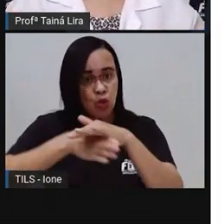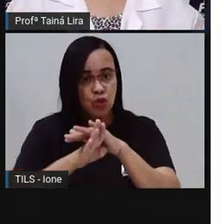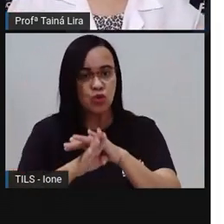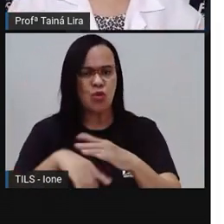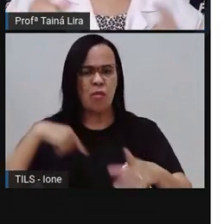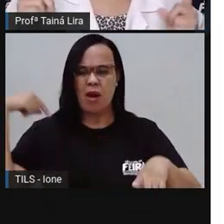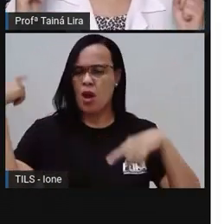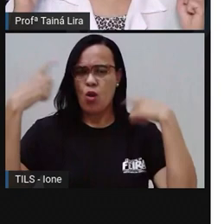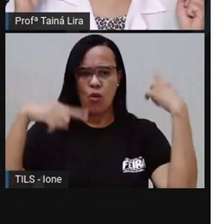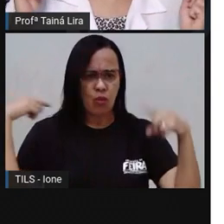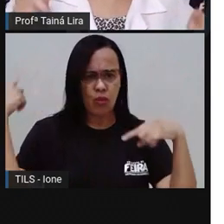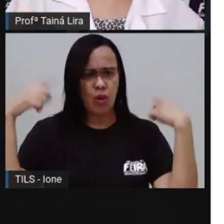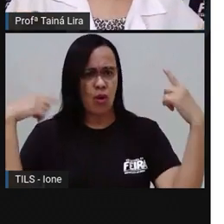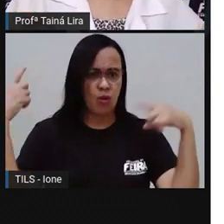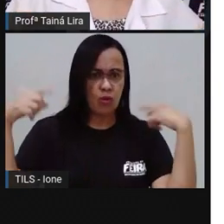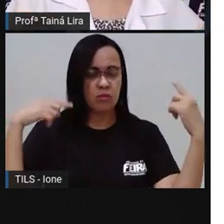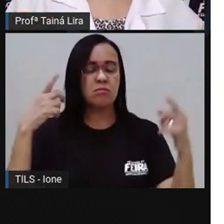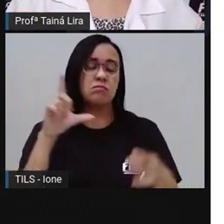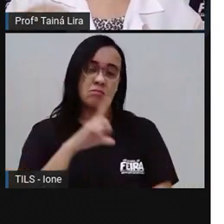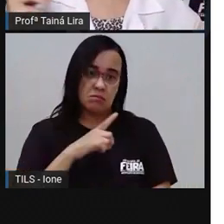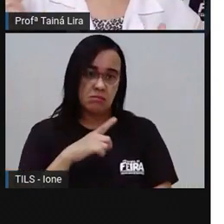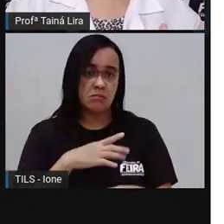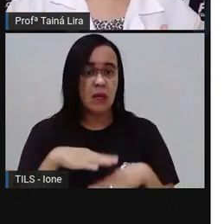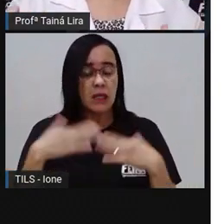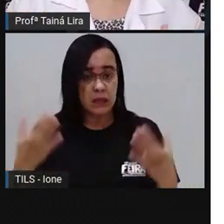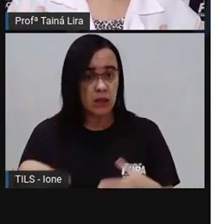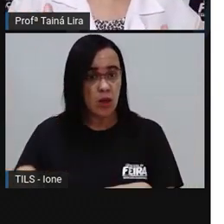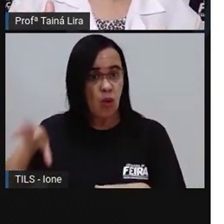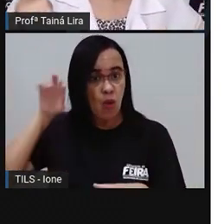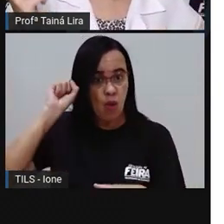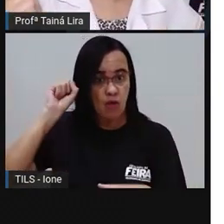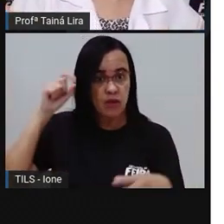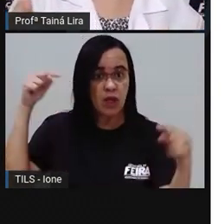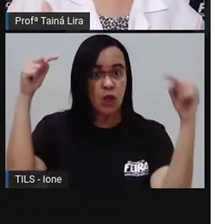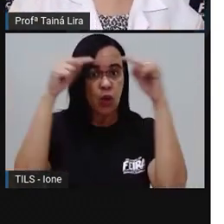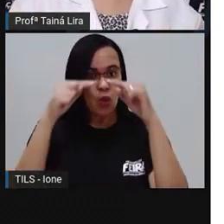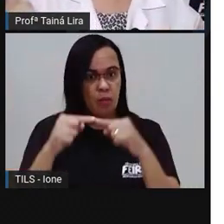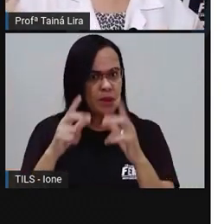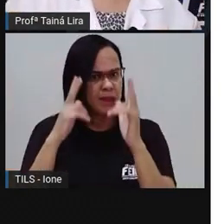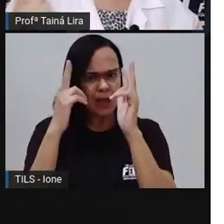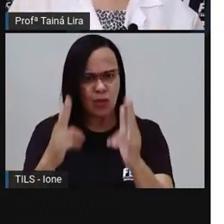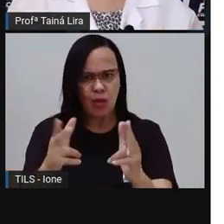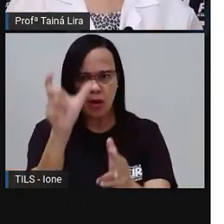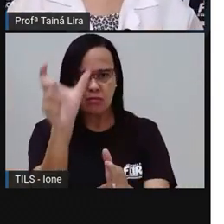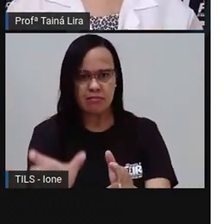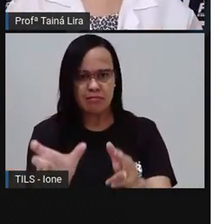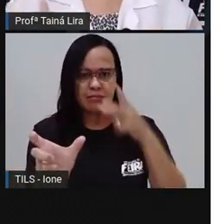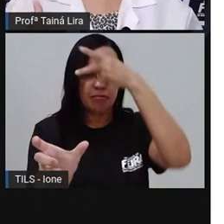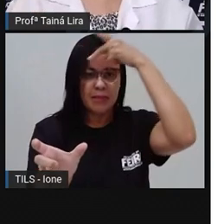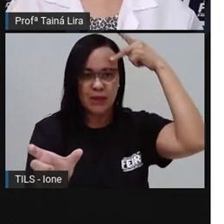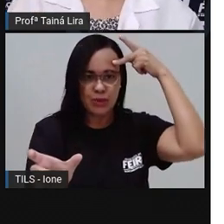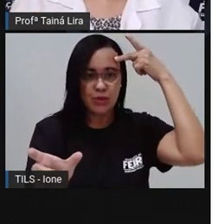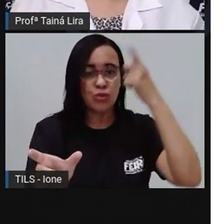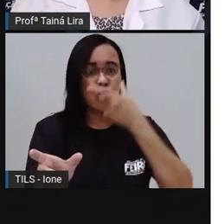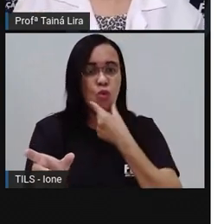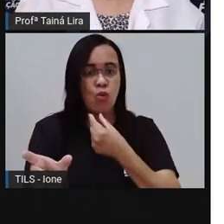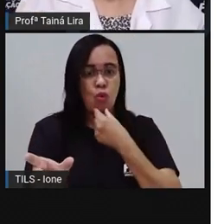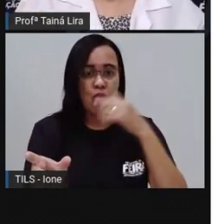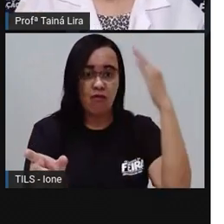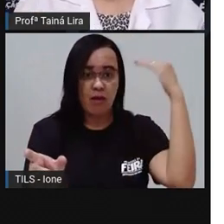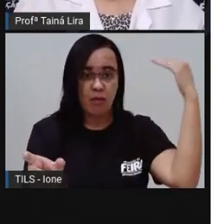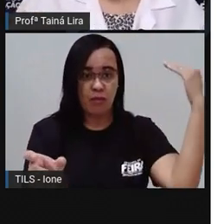loucura. Então, quando a gente ouve isso, a gente já fala logo. falou igualzinho o Luciano Huck fala lá no programa, não é verdade?